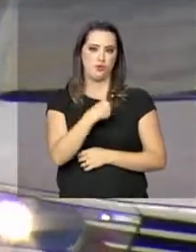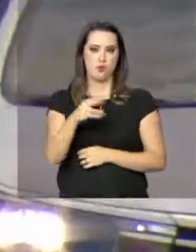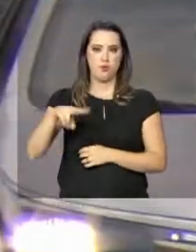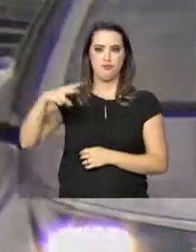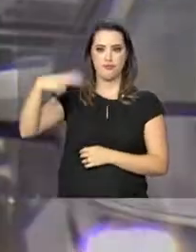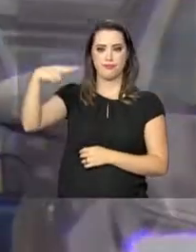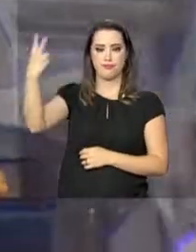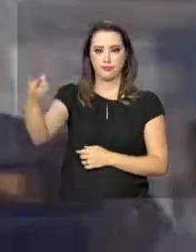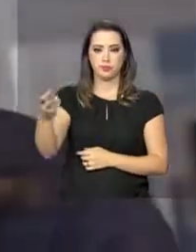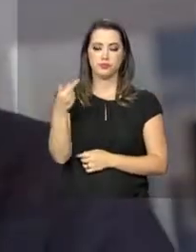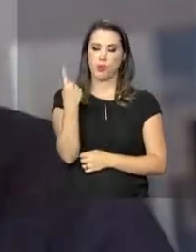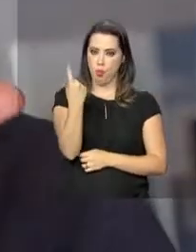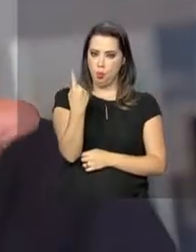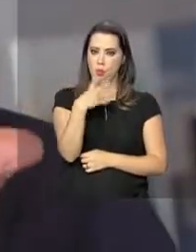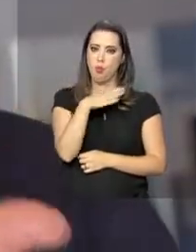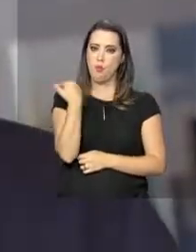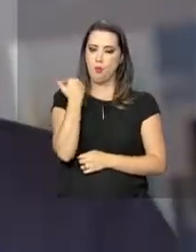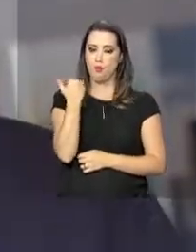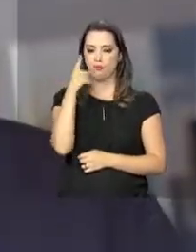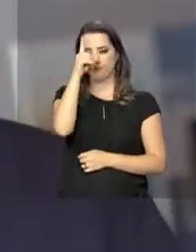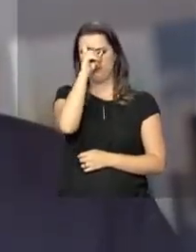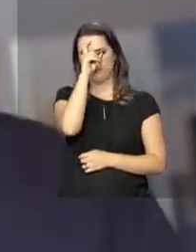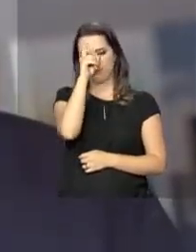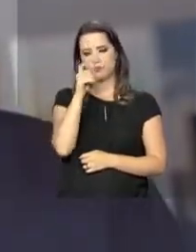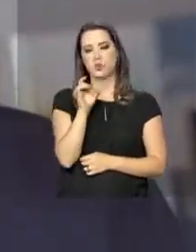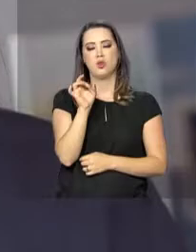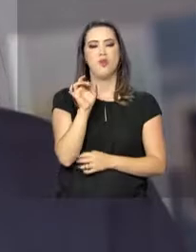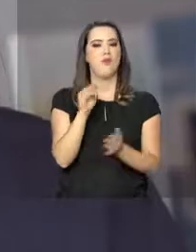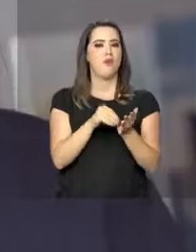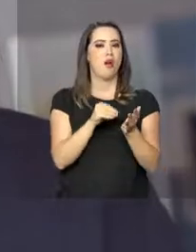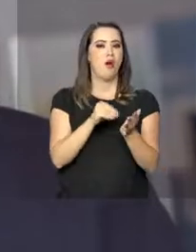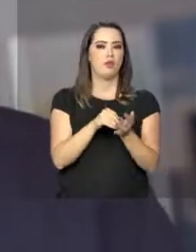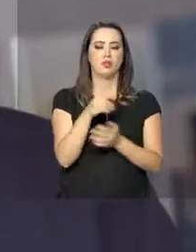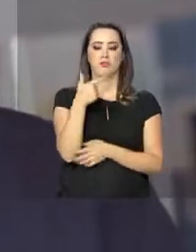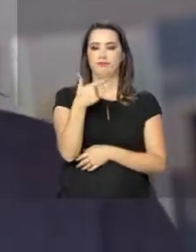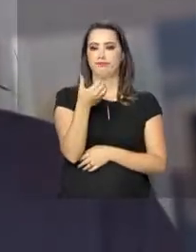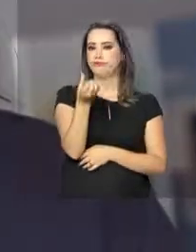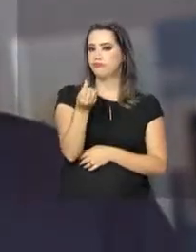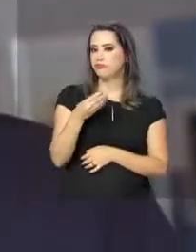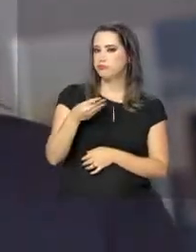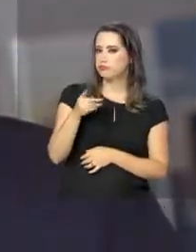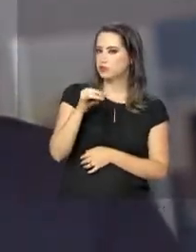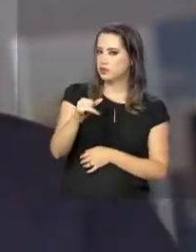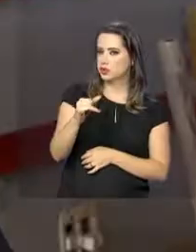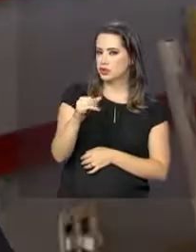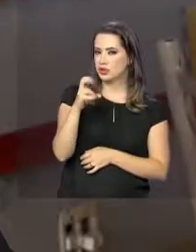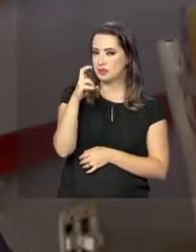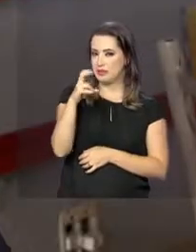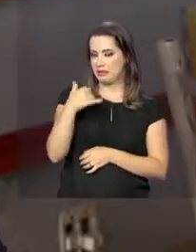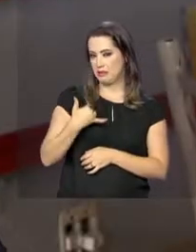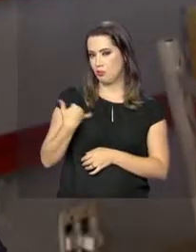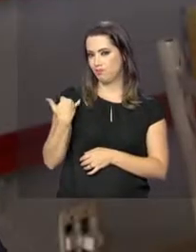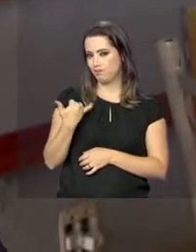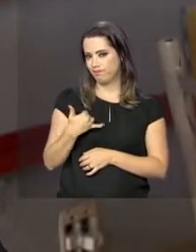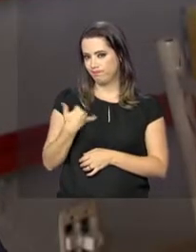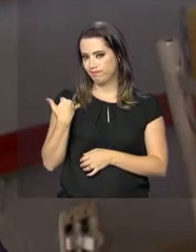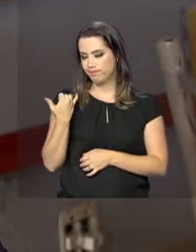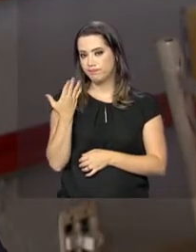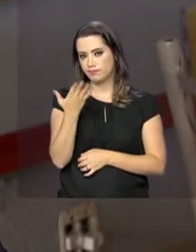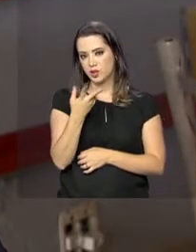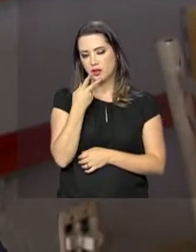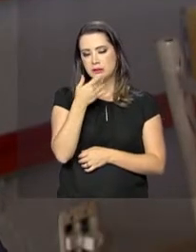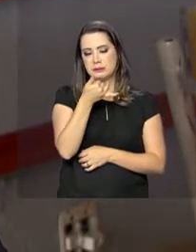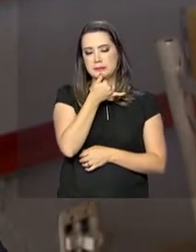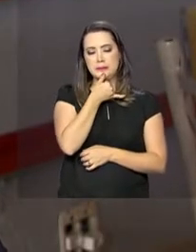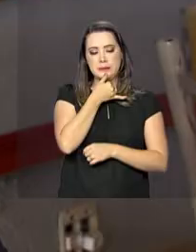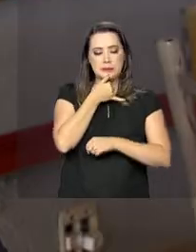morreu no hospital, faltando 26 dias para o menino completar 5 anos. Ela se comove ao falar da